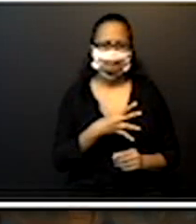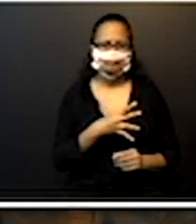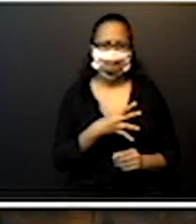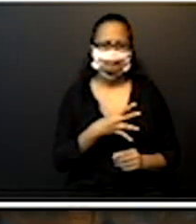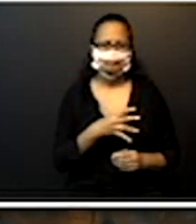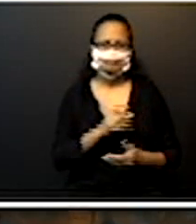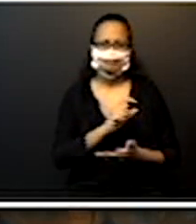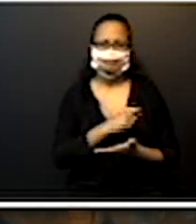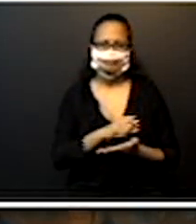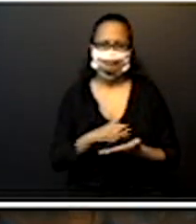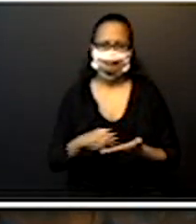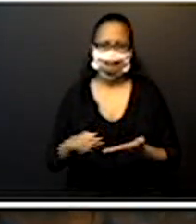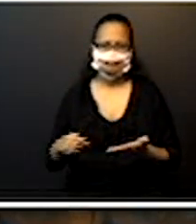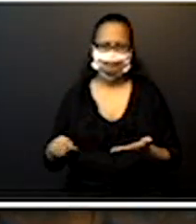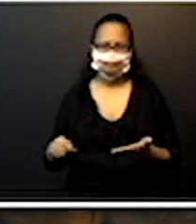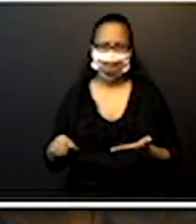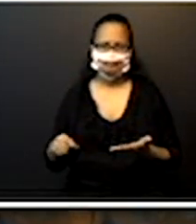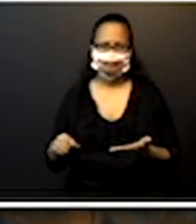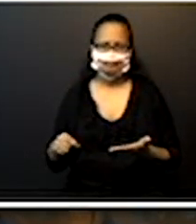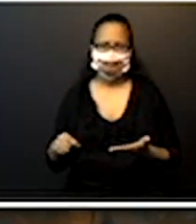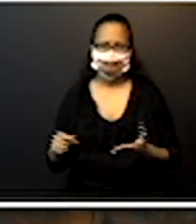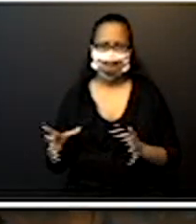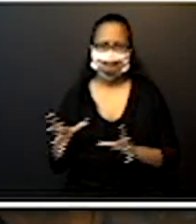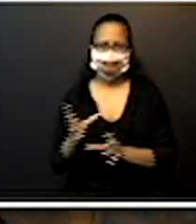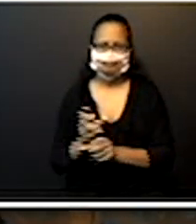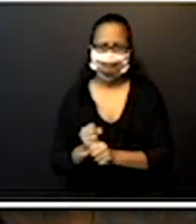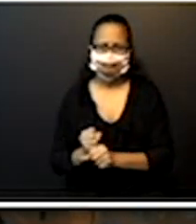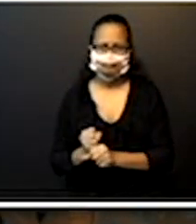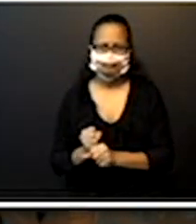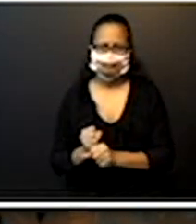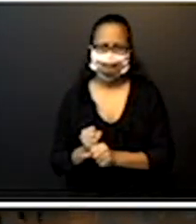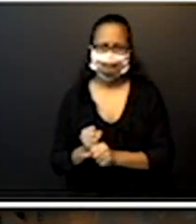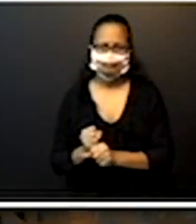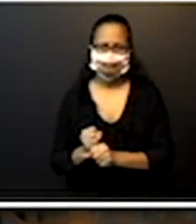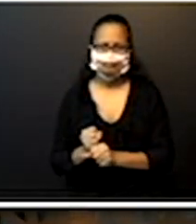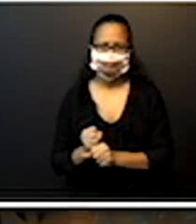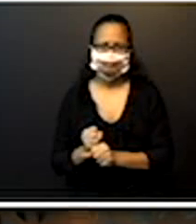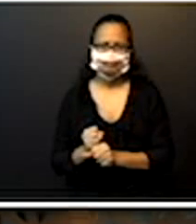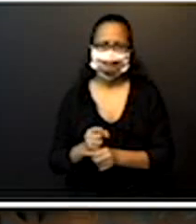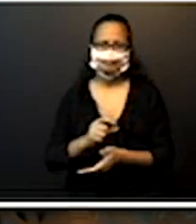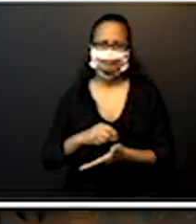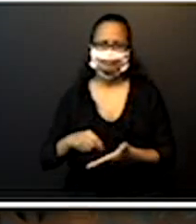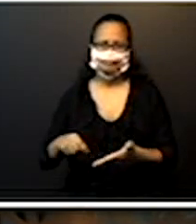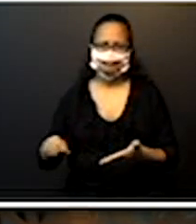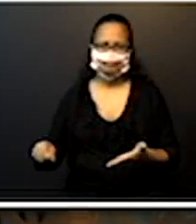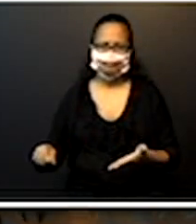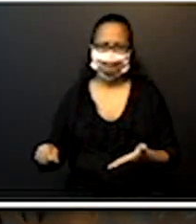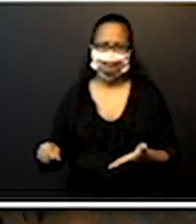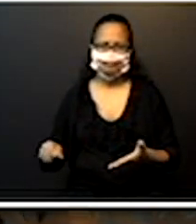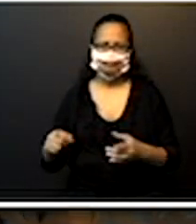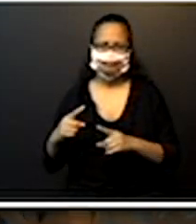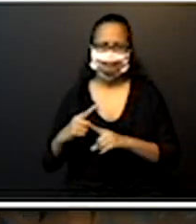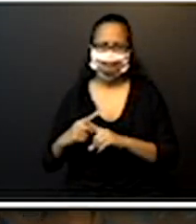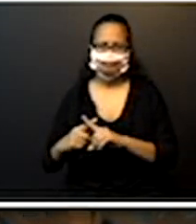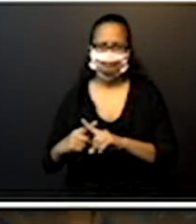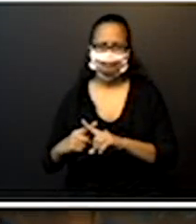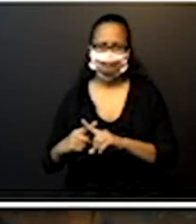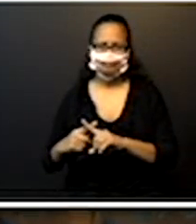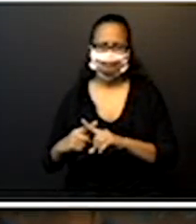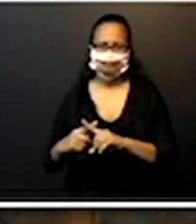da escrita aditiva e da escrita multiplicativa. Nessa